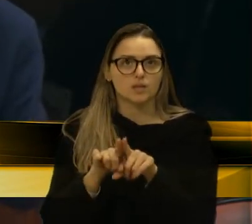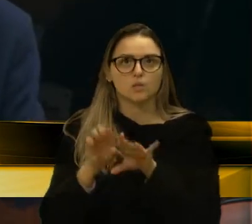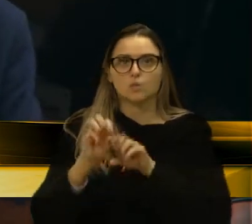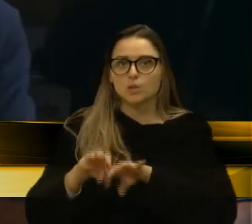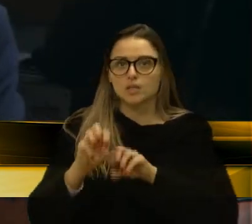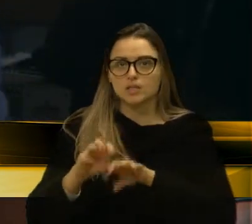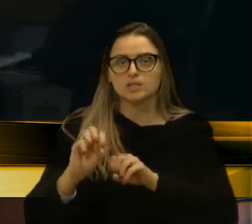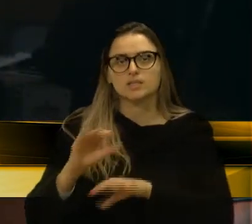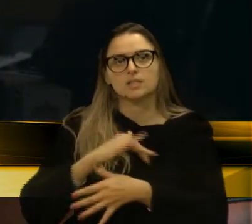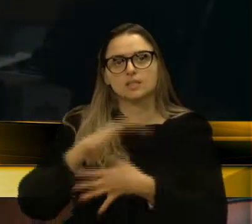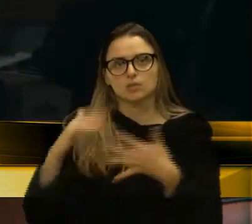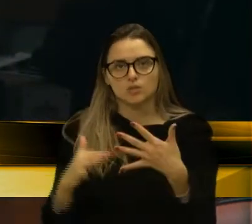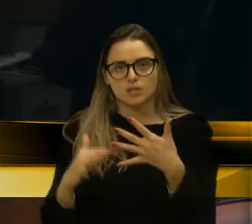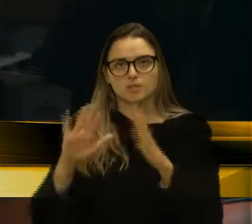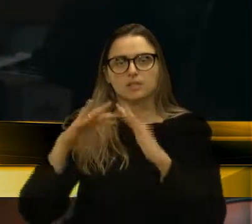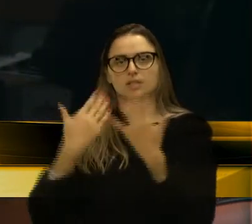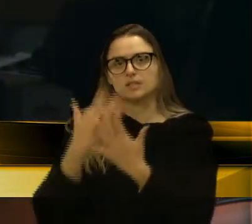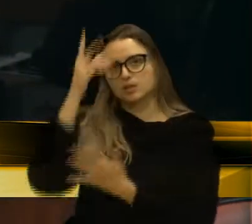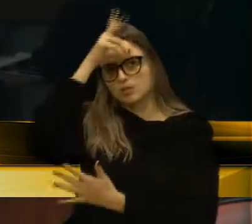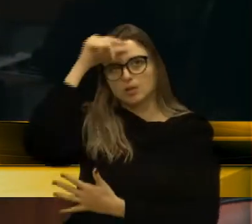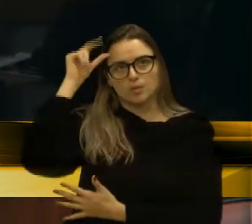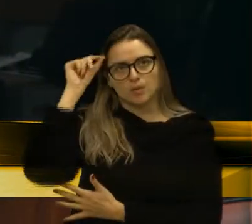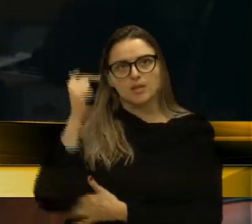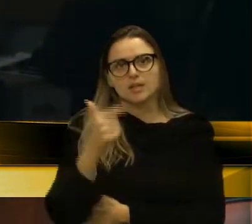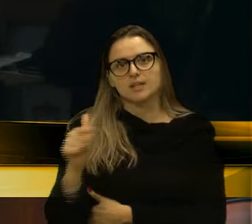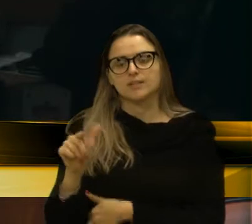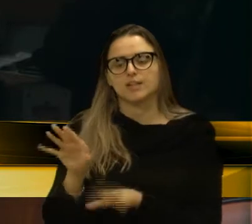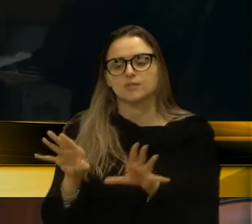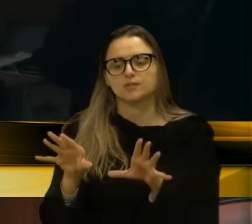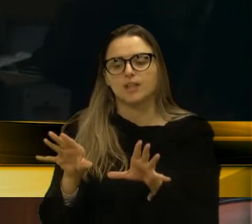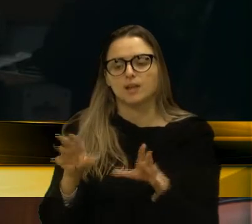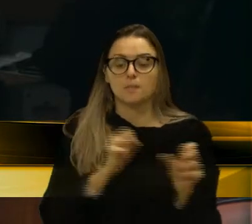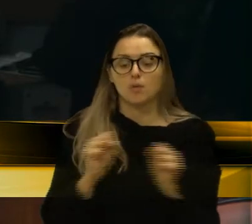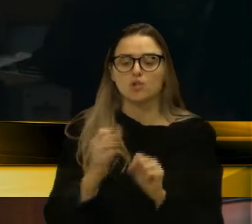livros da rede municipal não tem monopólio desse vereador.